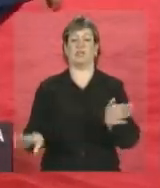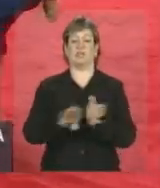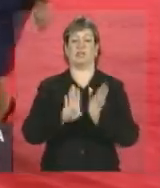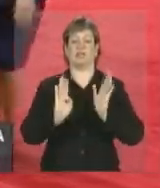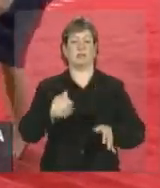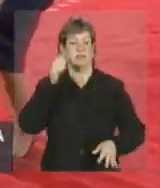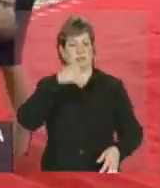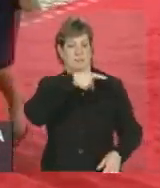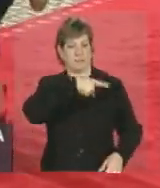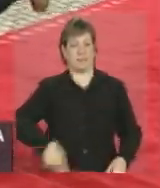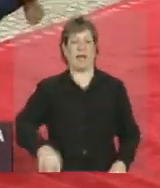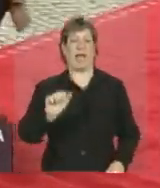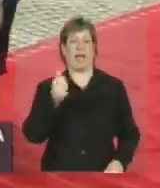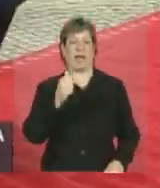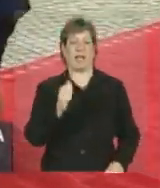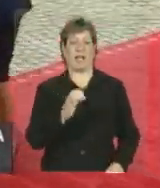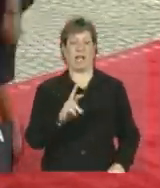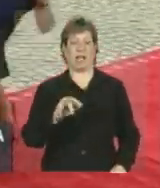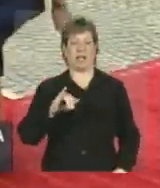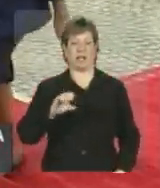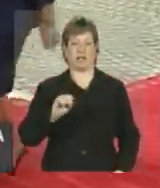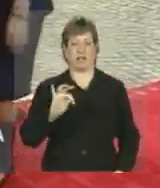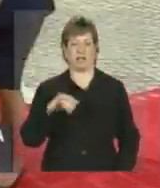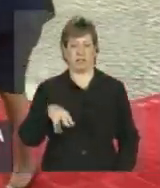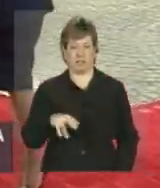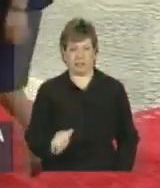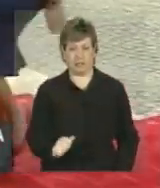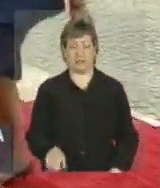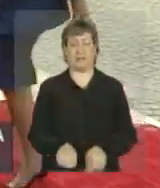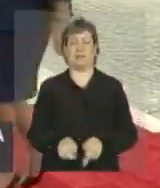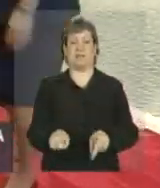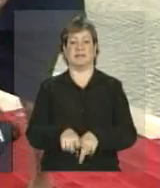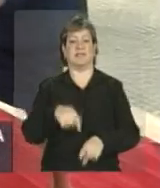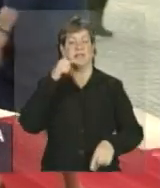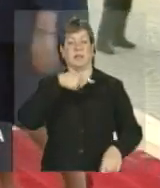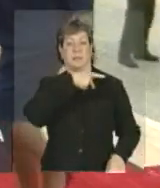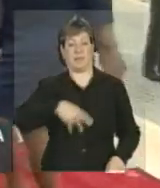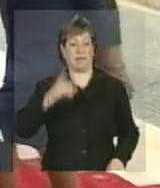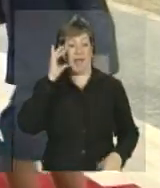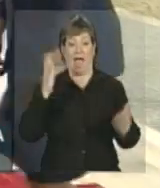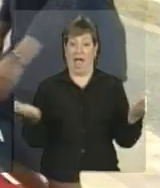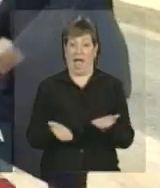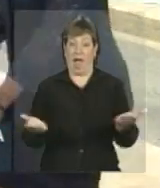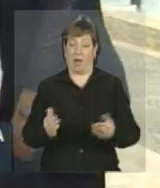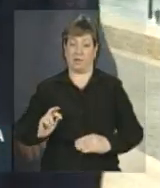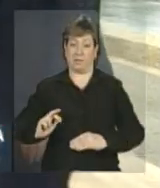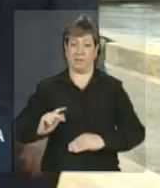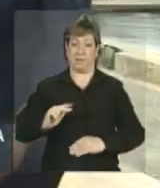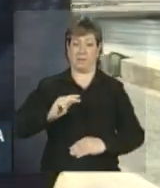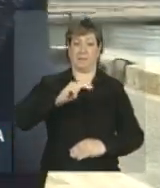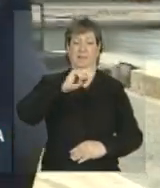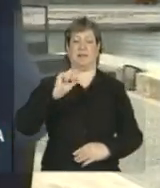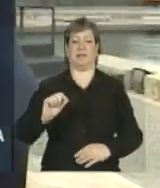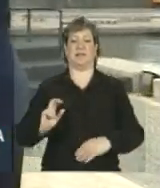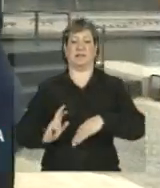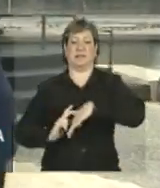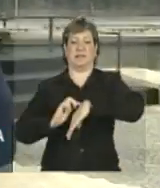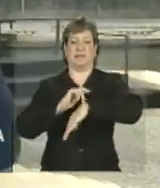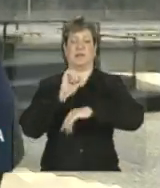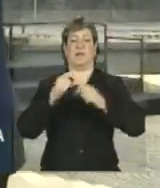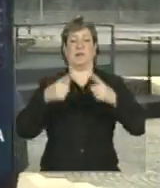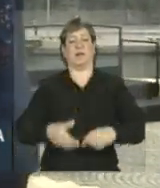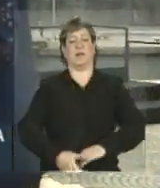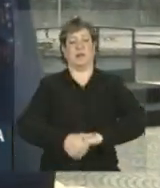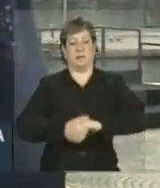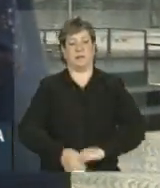da presidenta da Argentina, Cristina Kirchner. A presidenta Dilma Rousseff agora sobe às escadas do centro de convenções, onde é